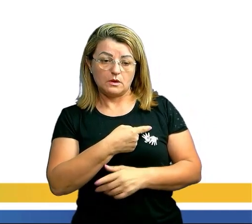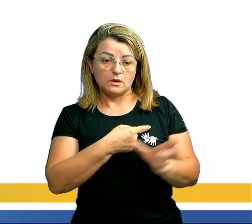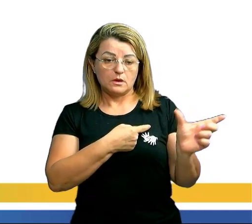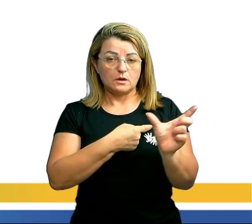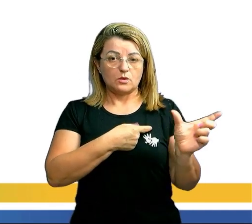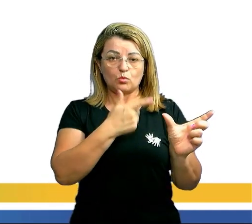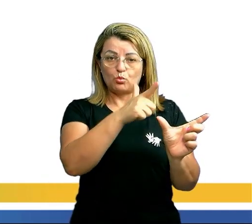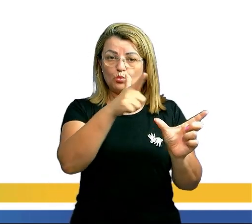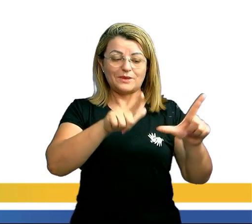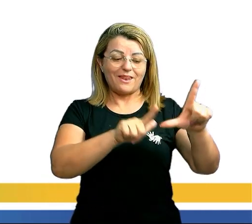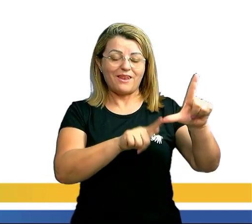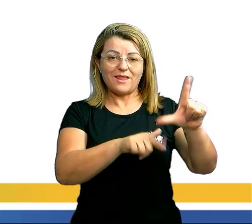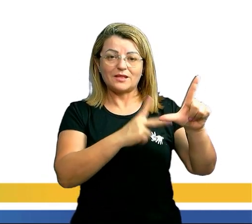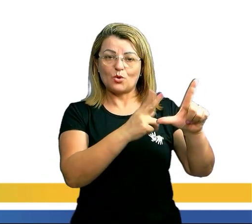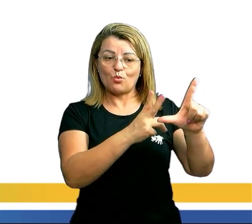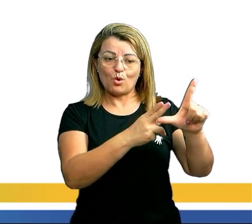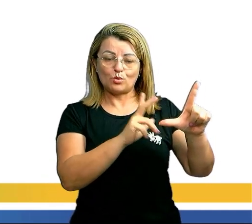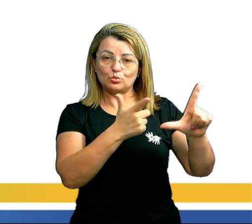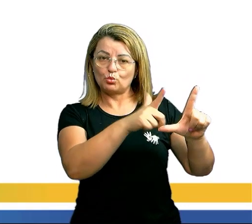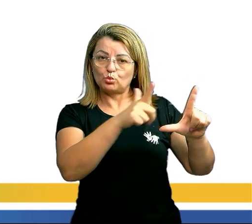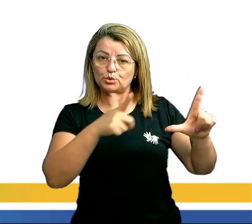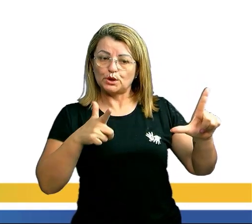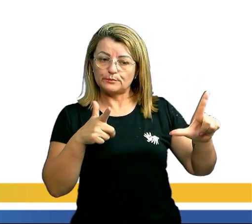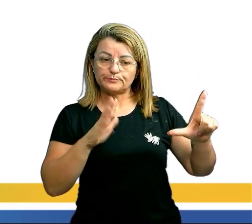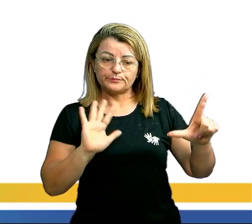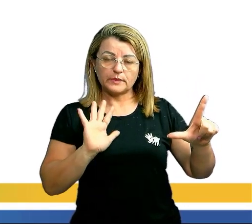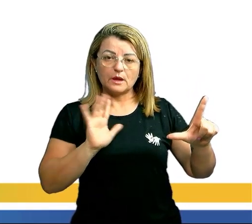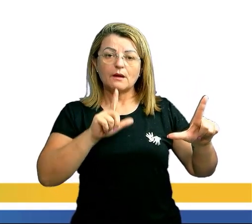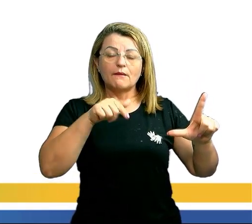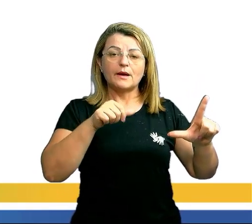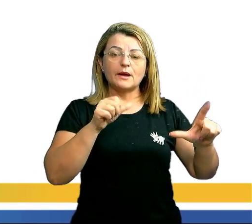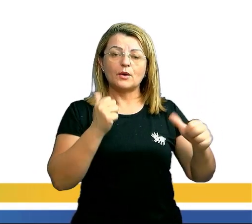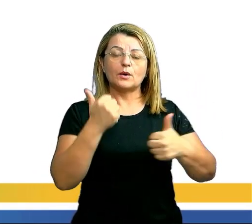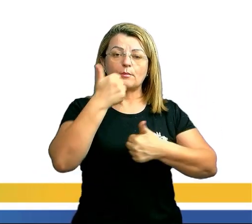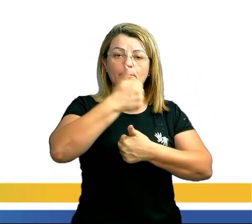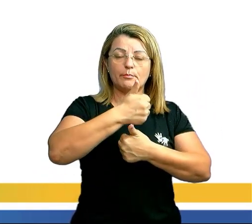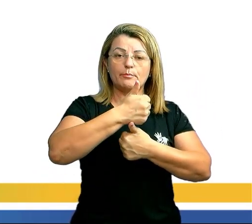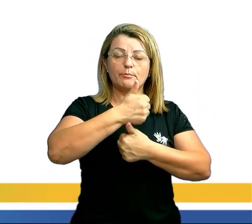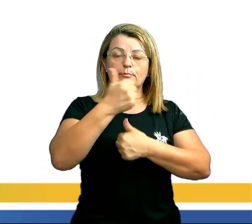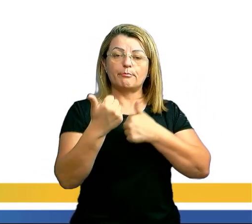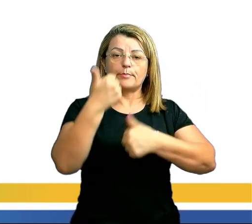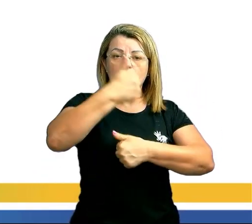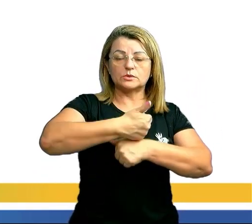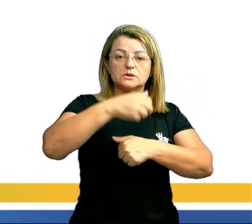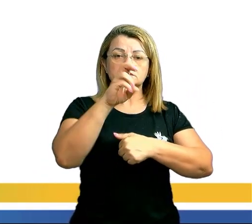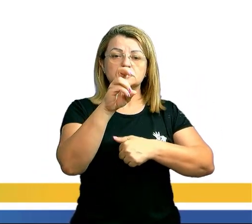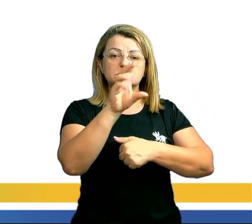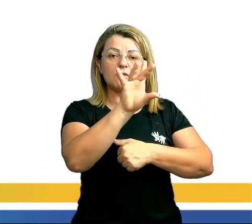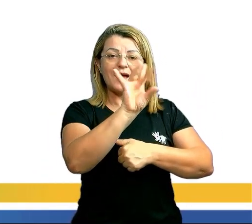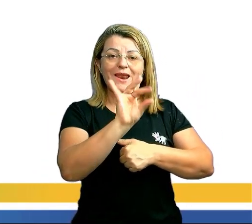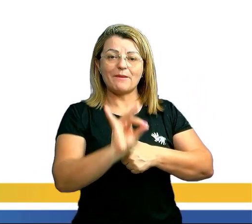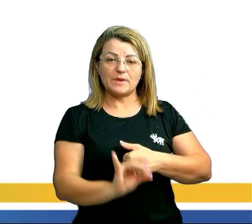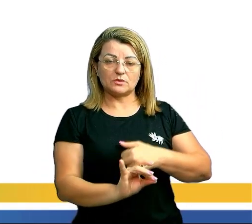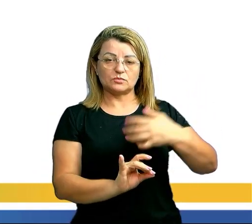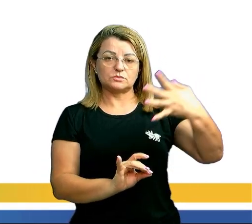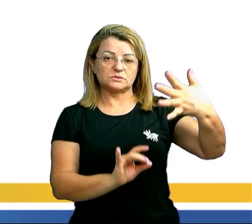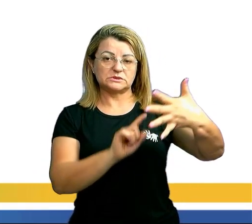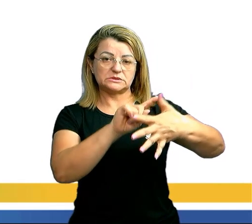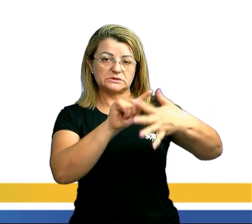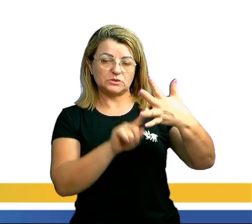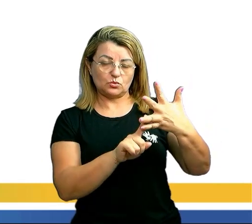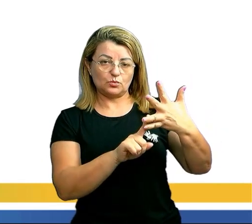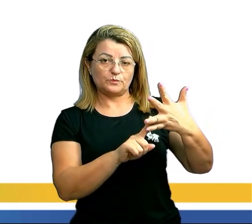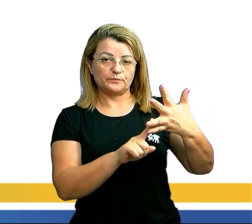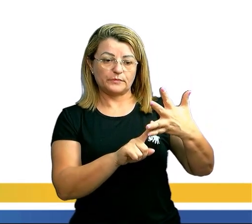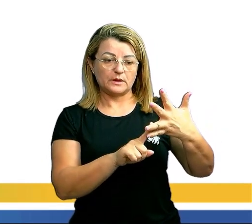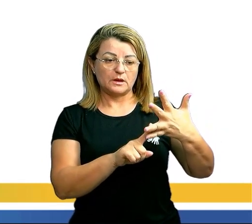letras repetidas, tá? Como elas não se repetem, é uma permutação de cinco elementos. Se é uma permutação de cinco elementos,